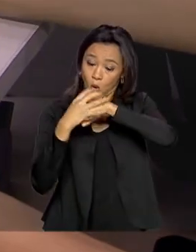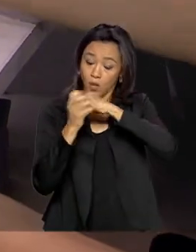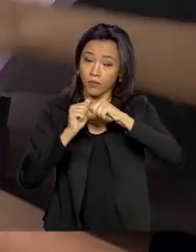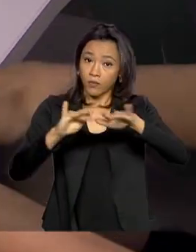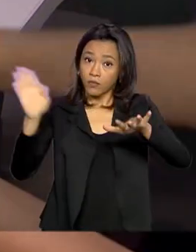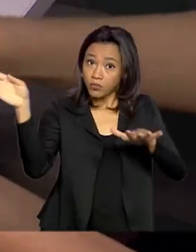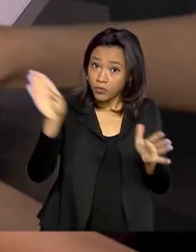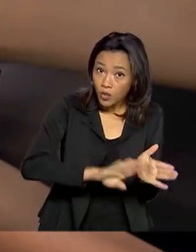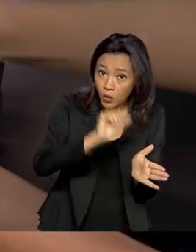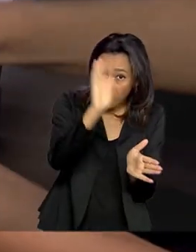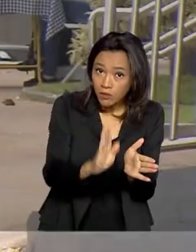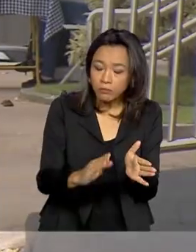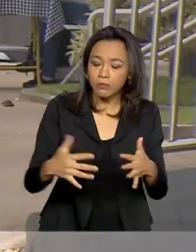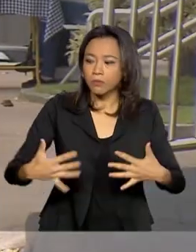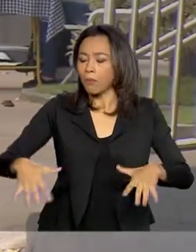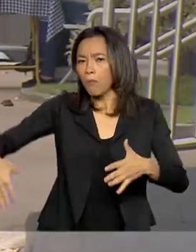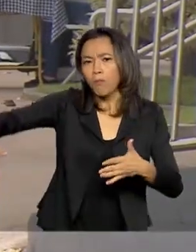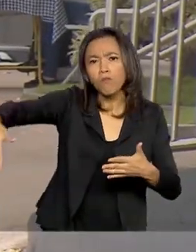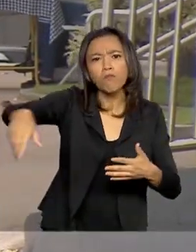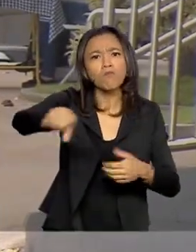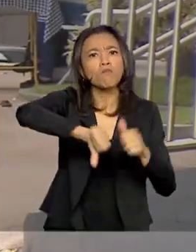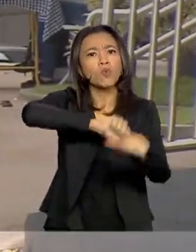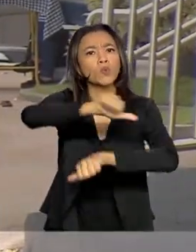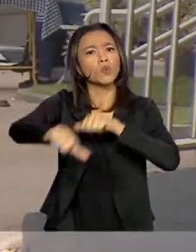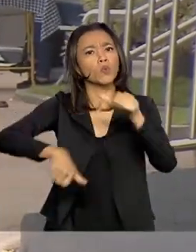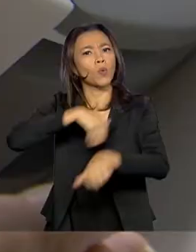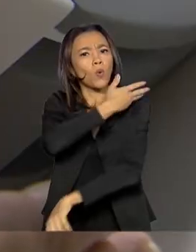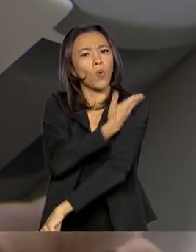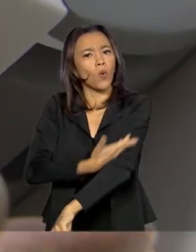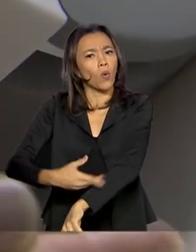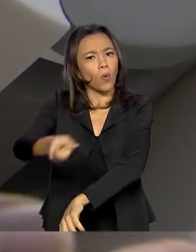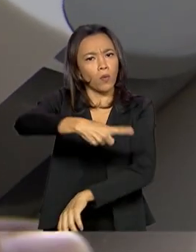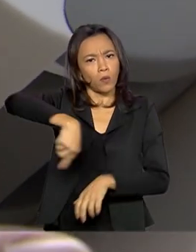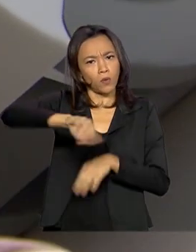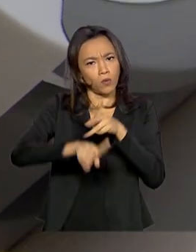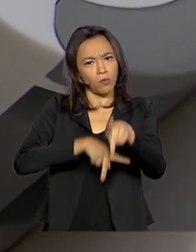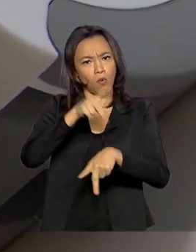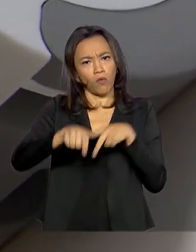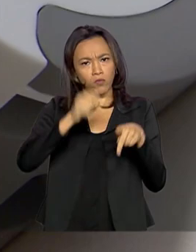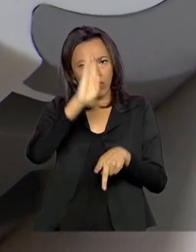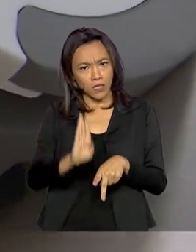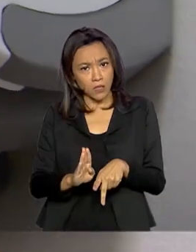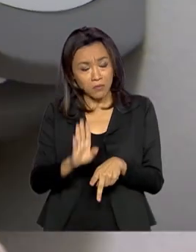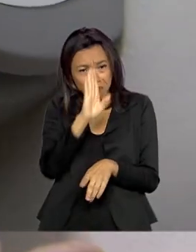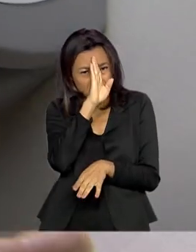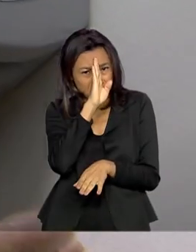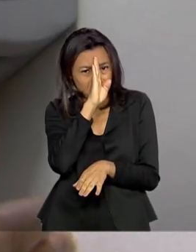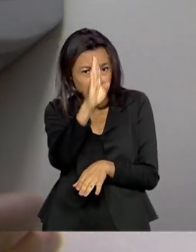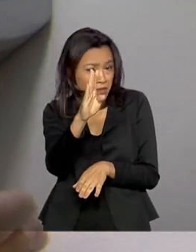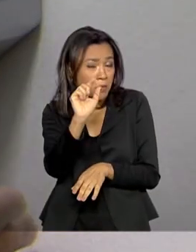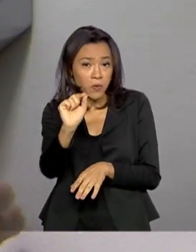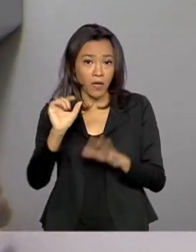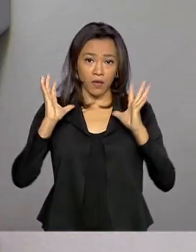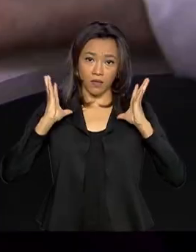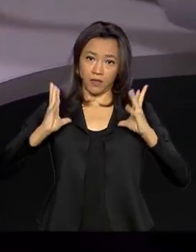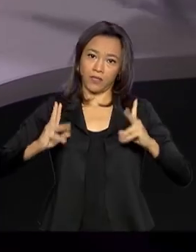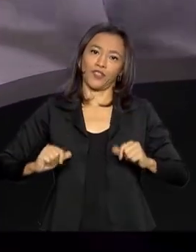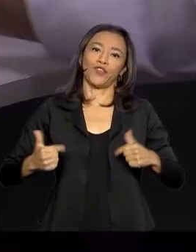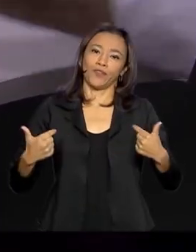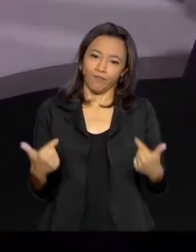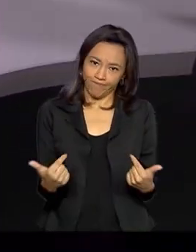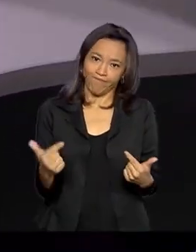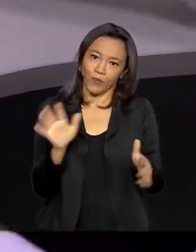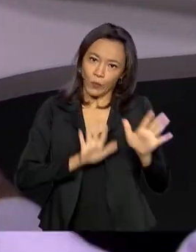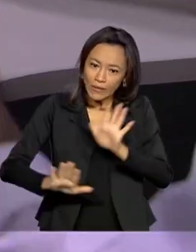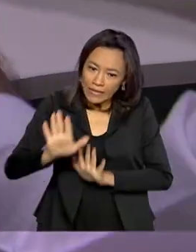Brasil mudou a rotina e o hábito dos brasileiros, principalmente no que diz respeito à higiene. O